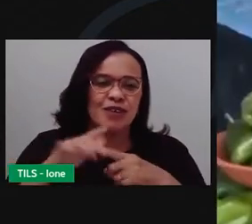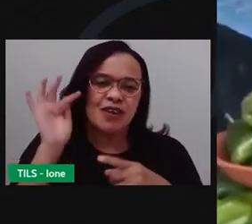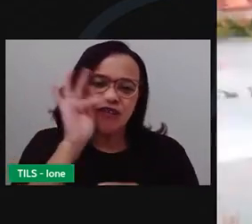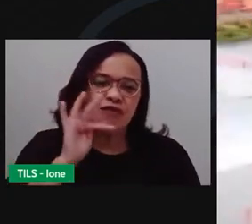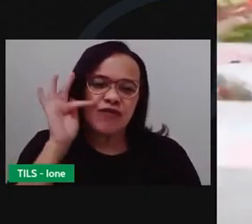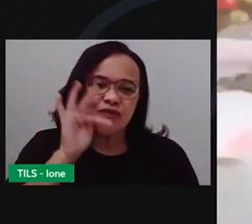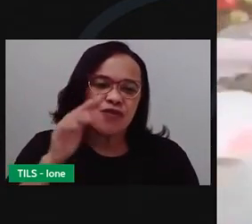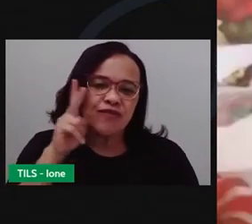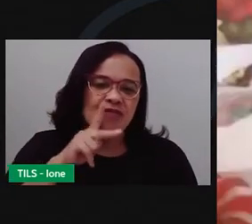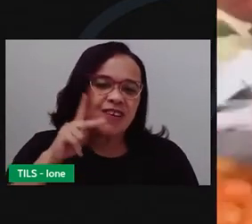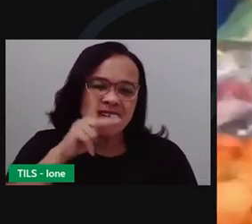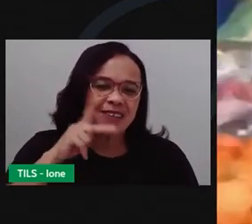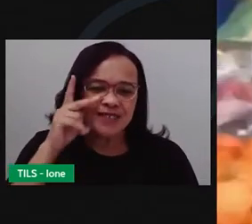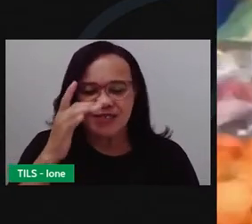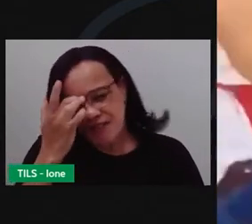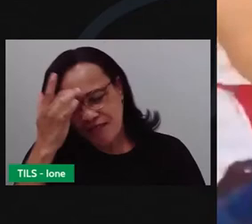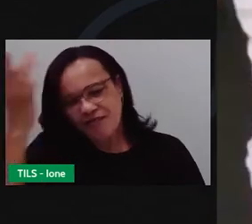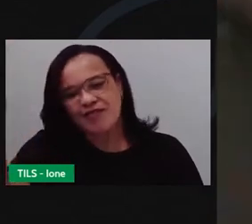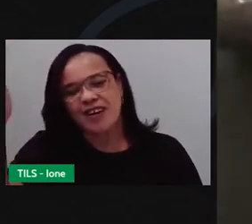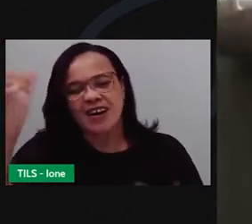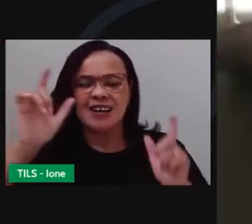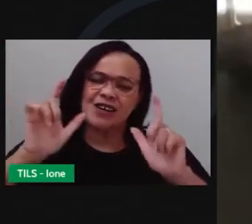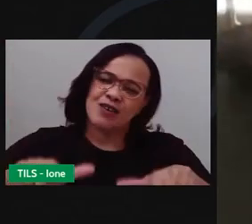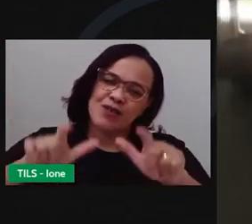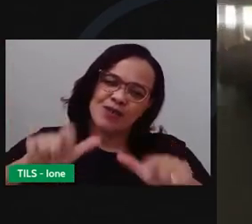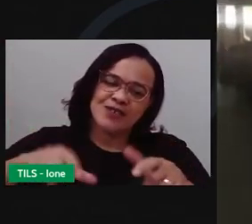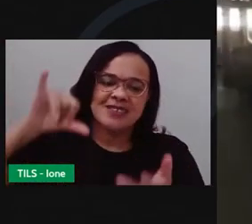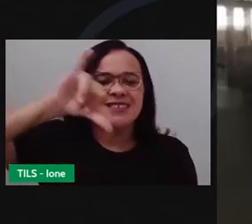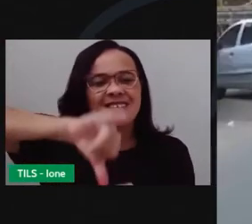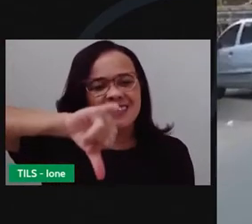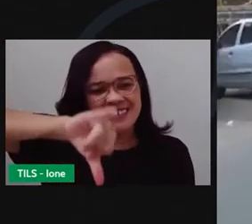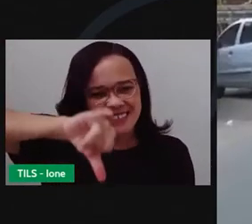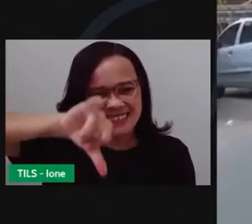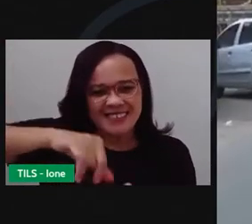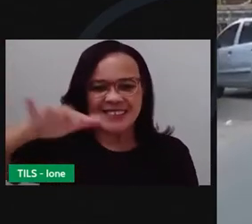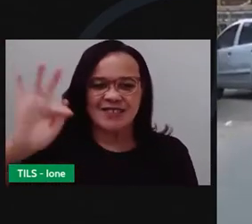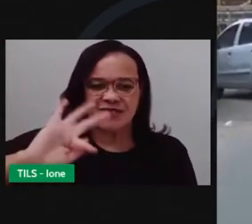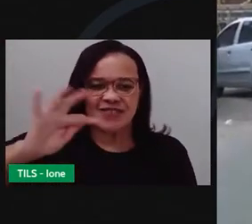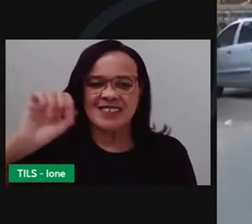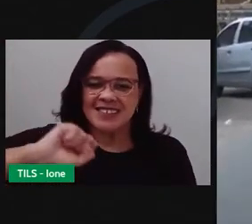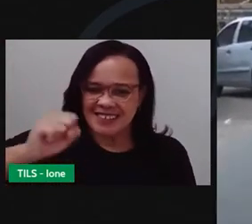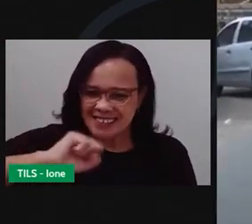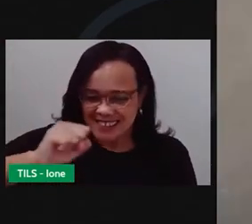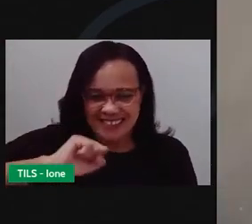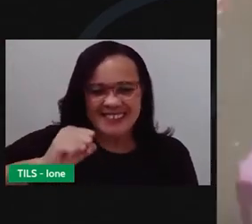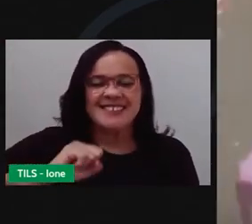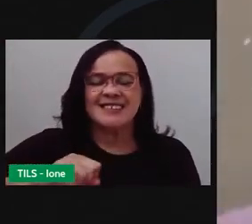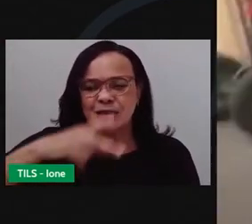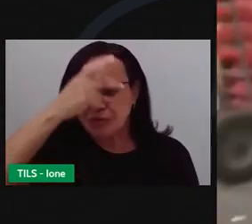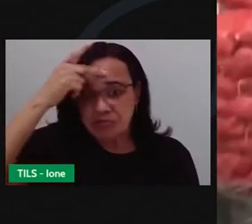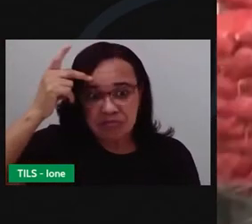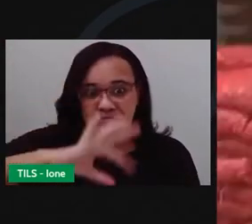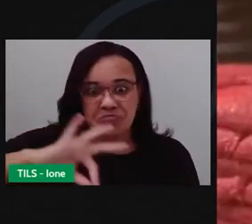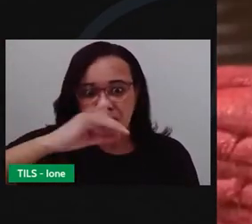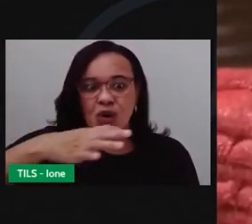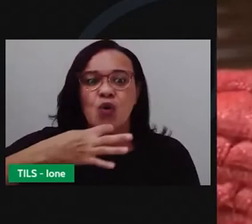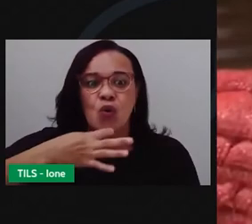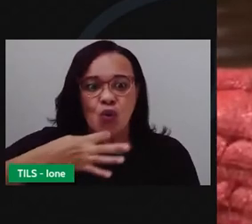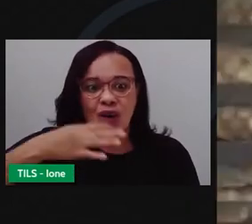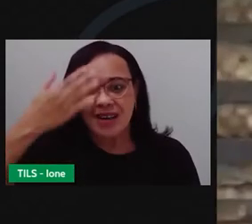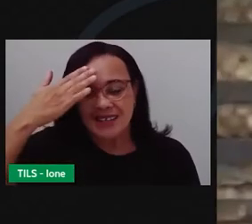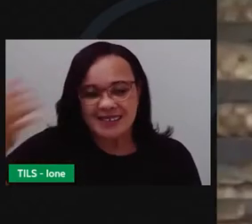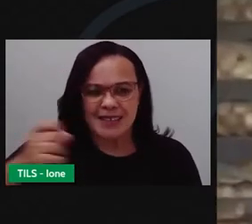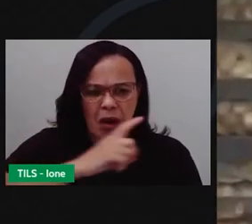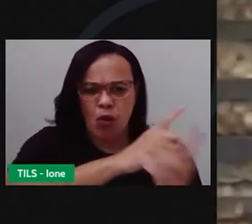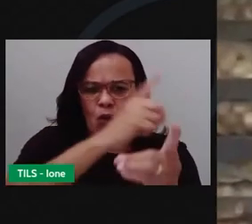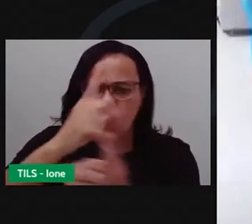verduras, fica fácil adivinhar. O centro de abastecimento é inconfundível. Aqui se acha de tudo.